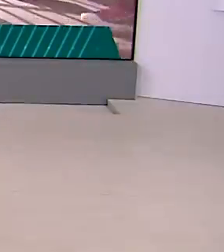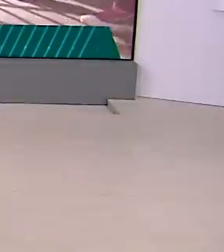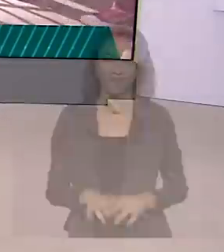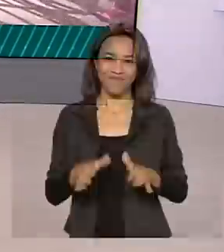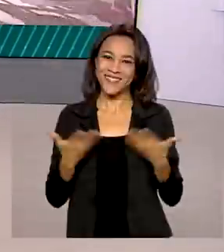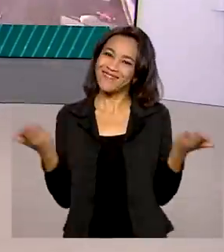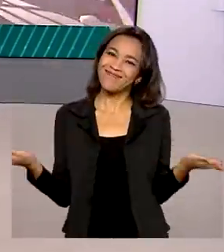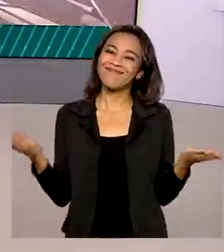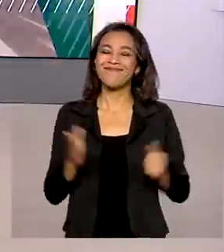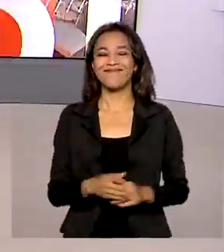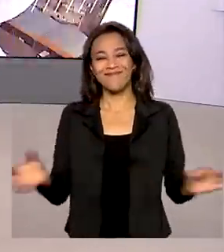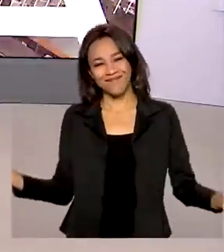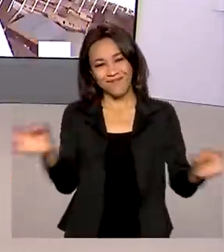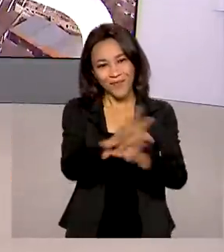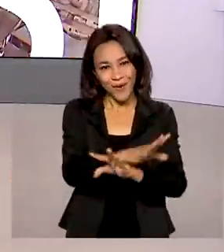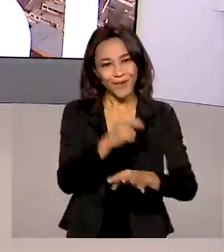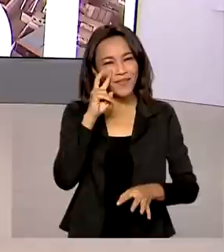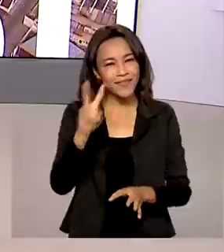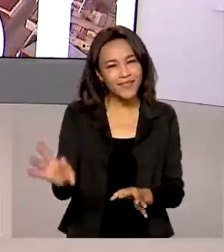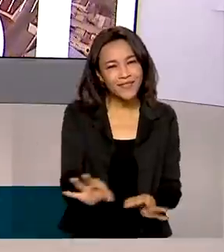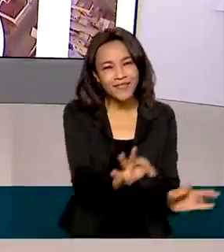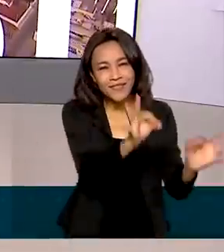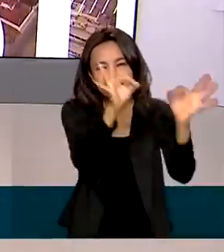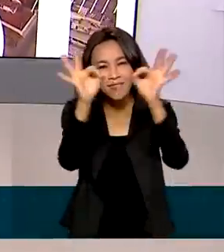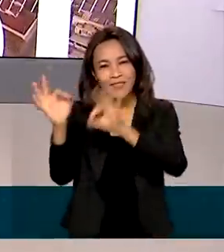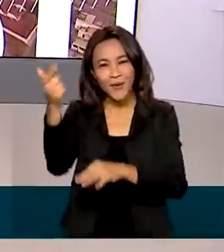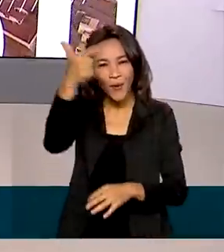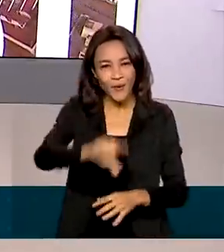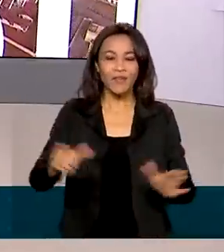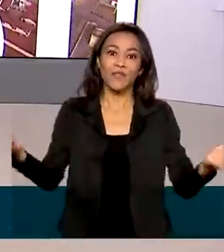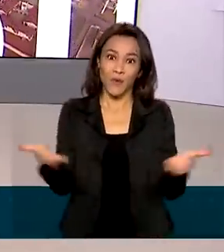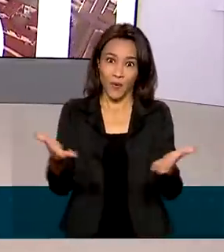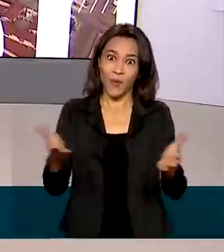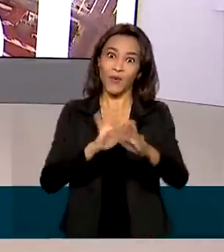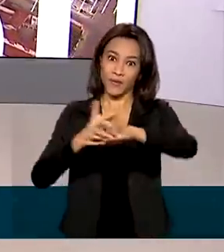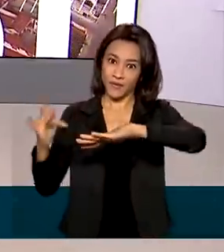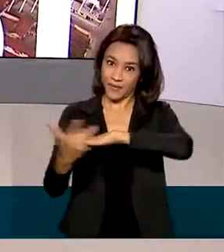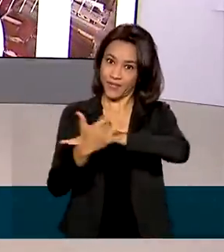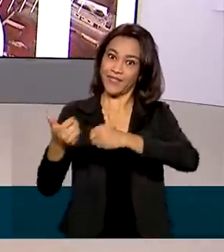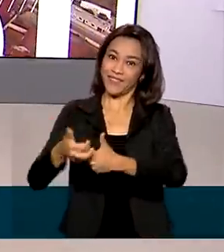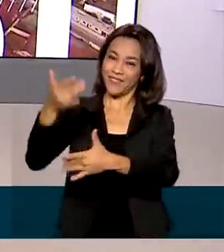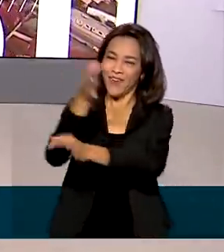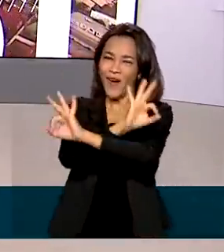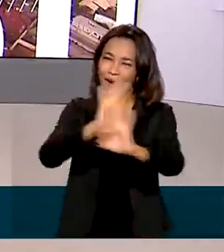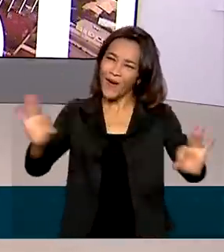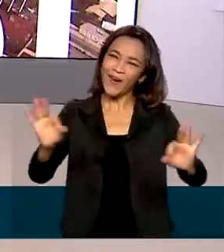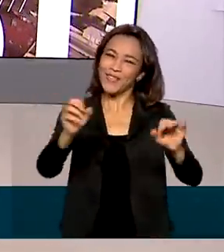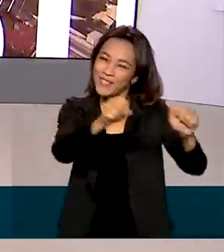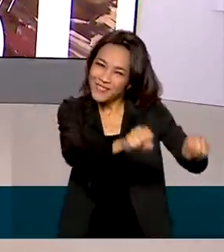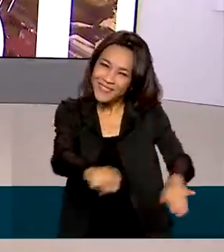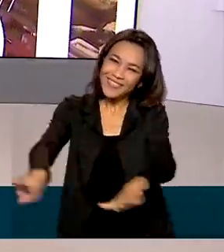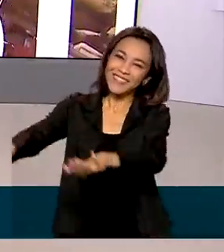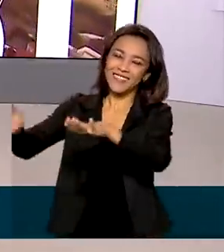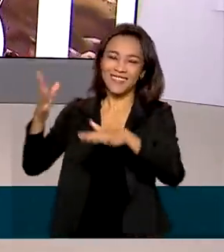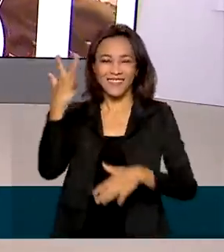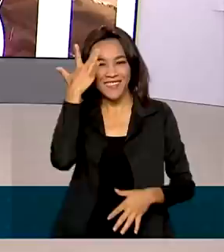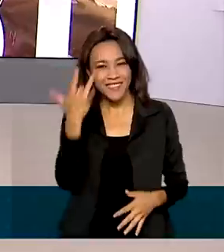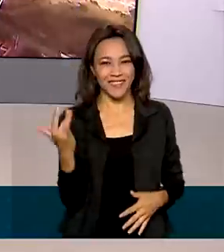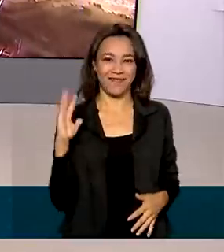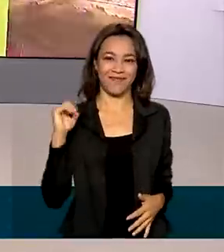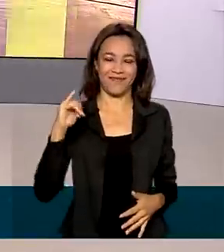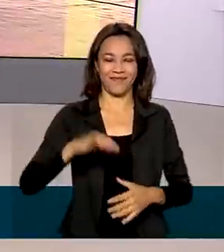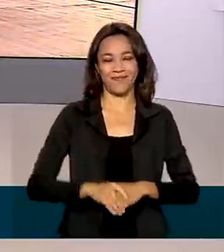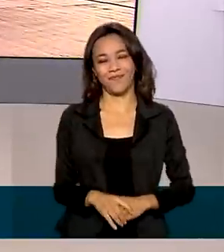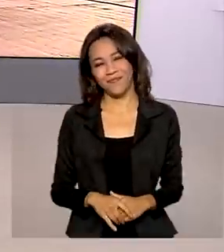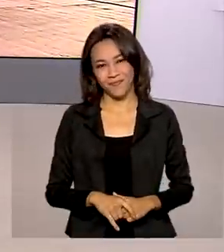É isso, o Brasil em Dia termina aqui, reveja as reportagens de hoje nas nossas redes sociais. Ótimo início de semana para você e até amanhã. Tchau, tchau.